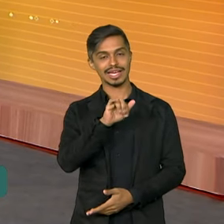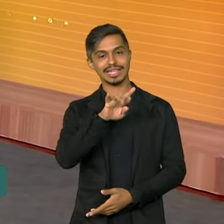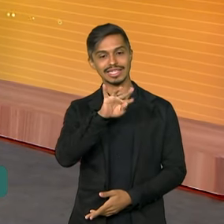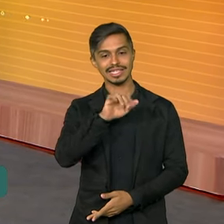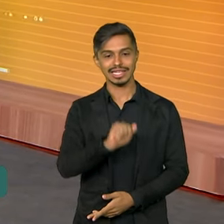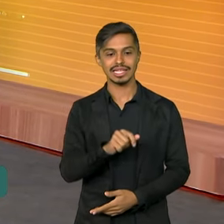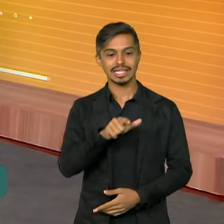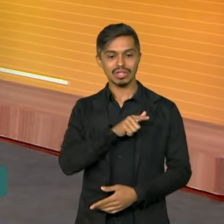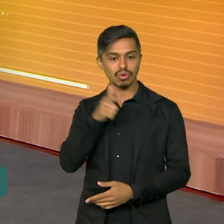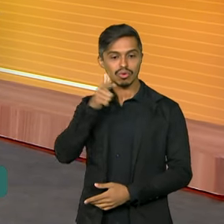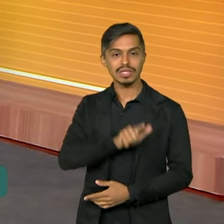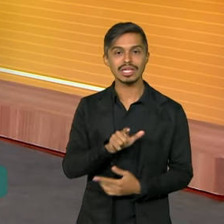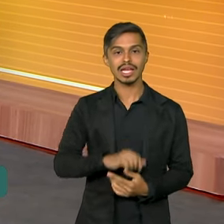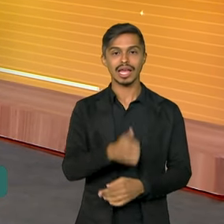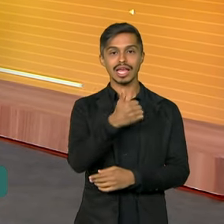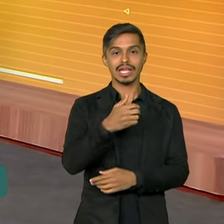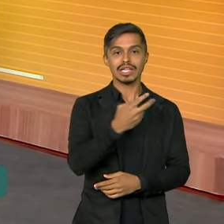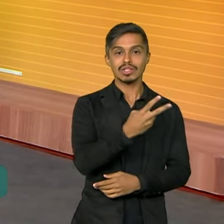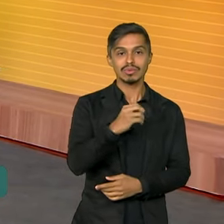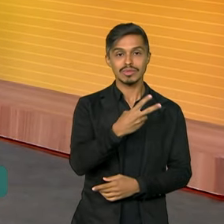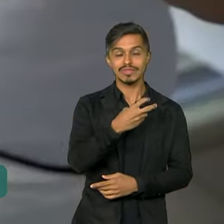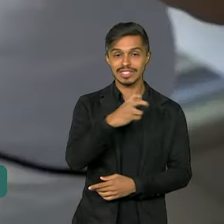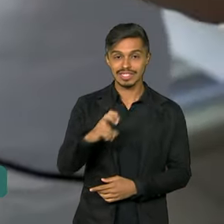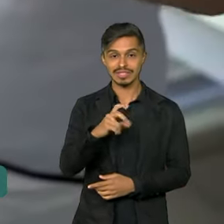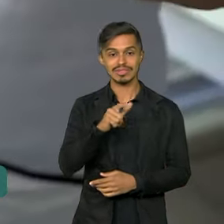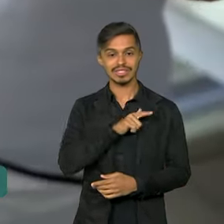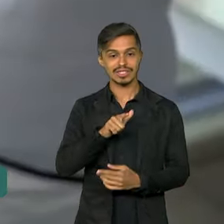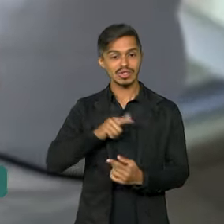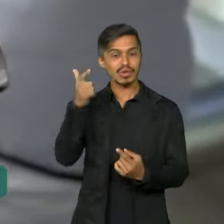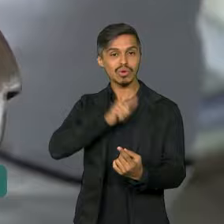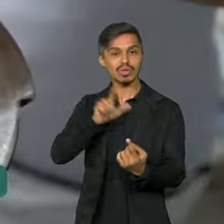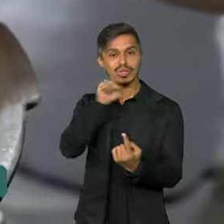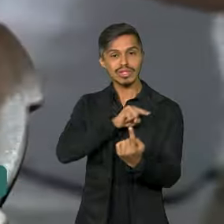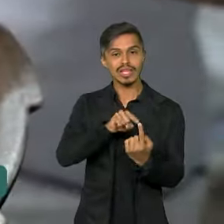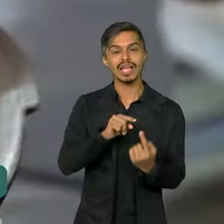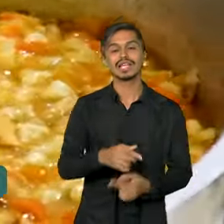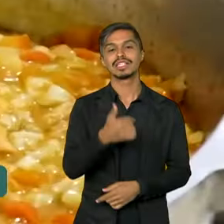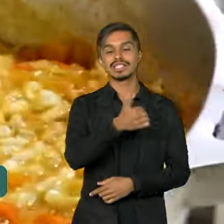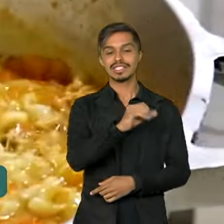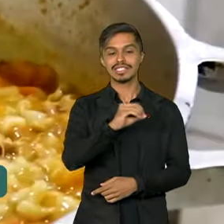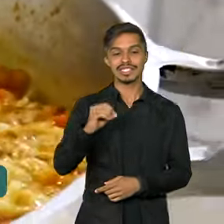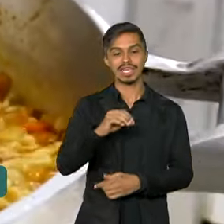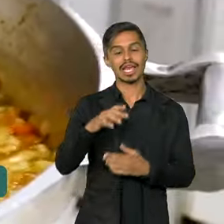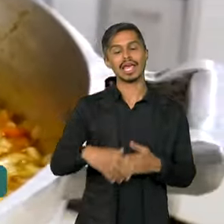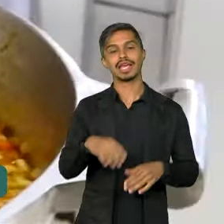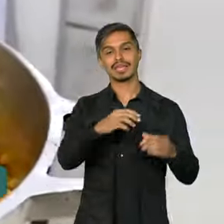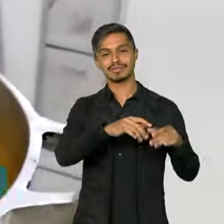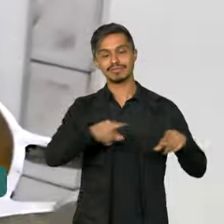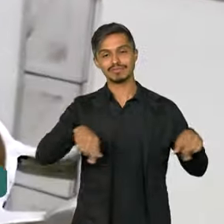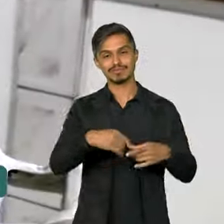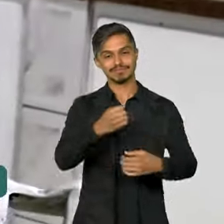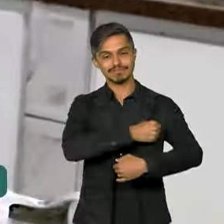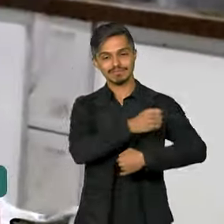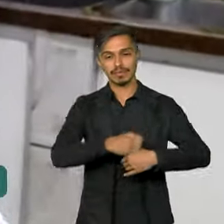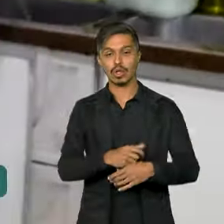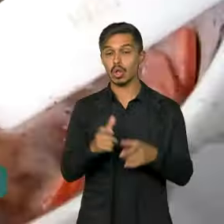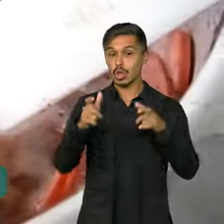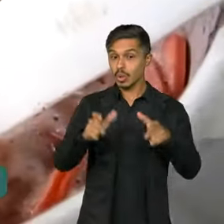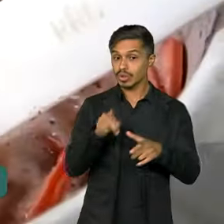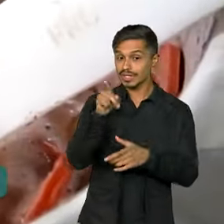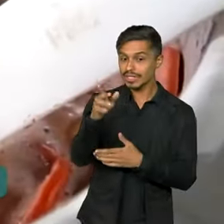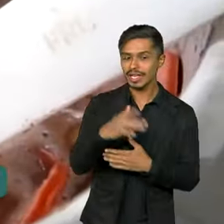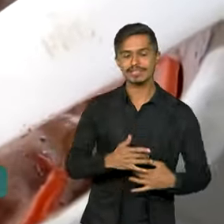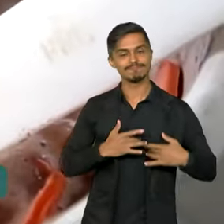solidárias até o final de 2025. A cozinha solidária da Fraternidade O Caminho, em